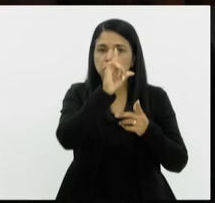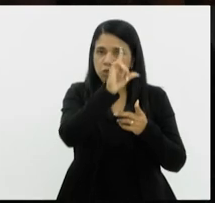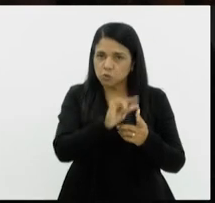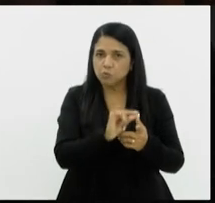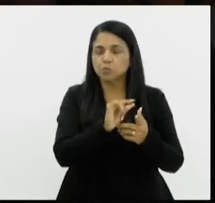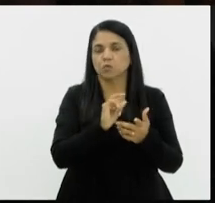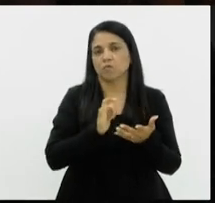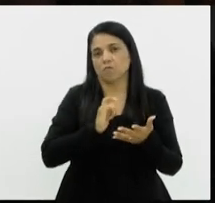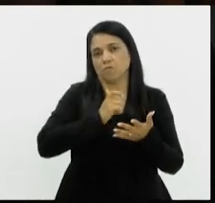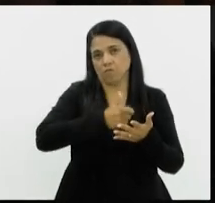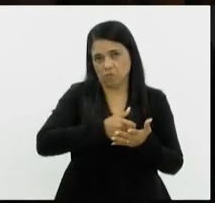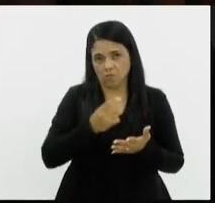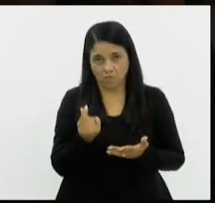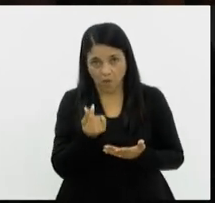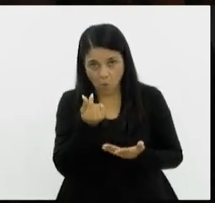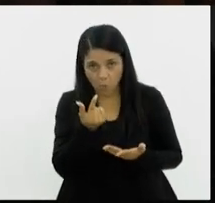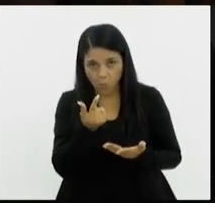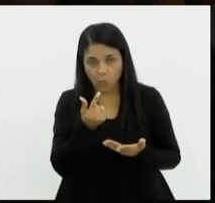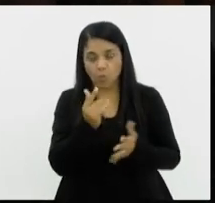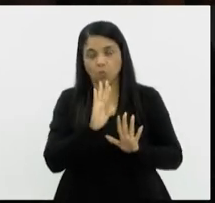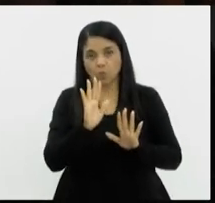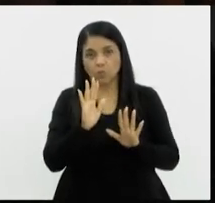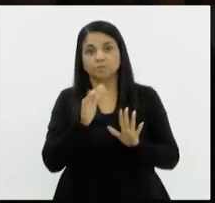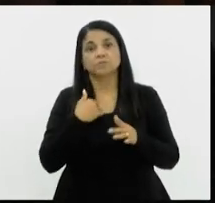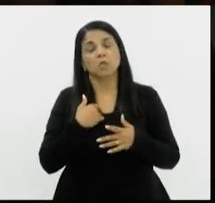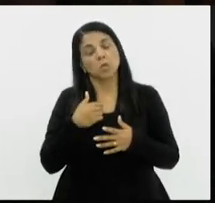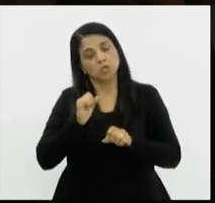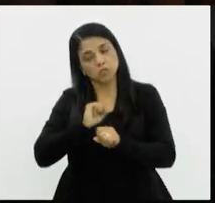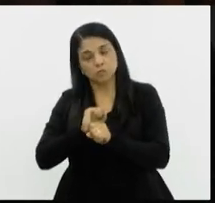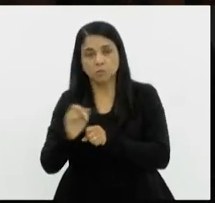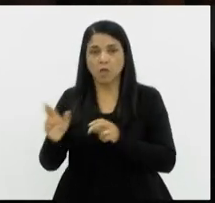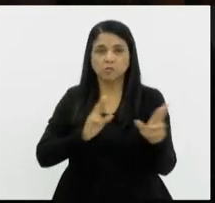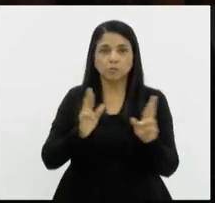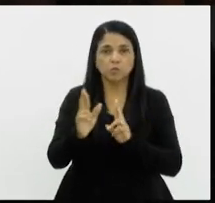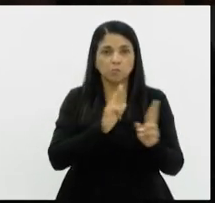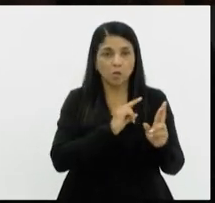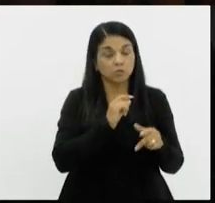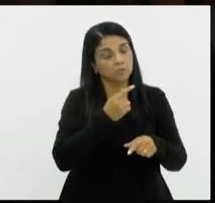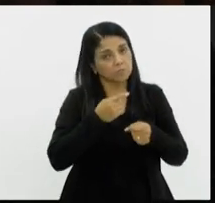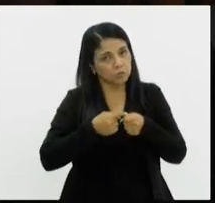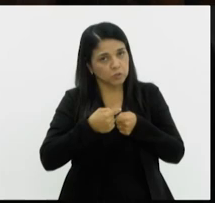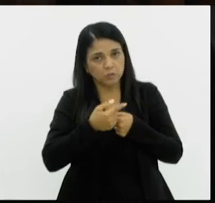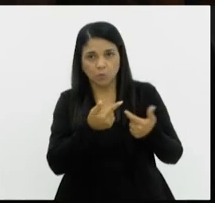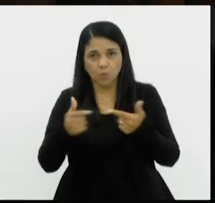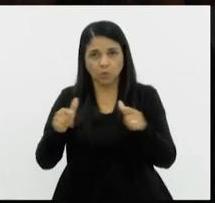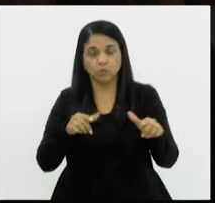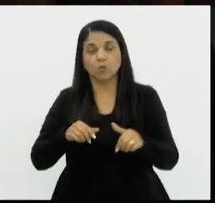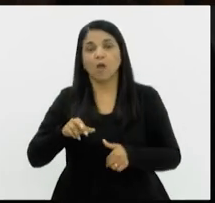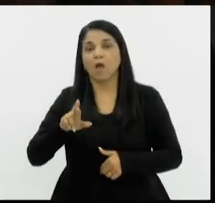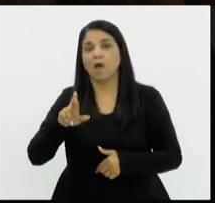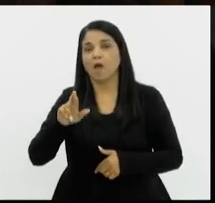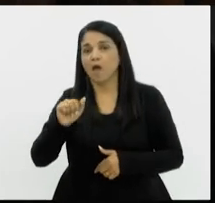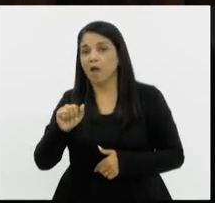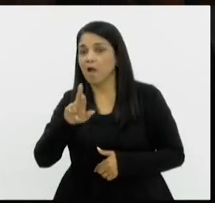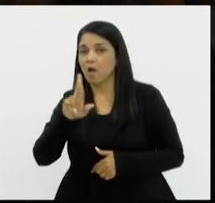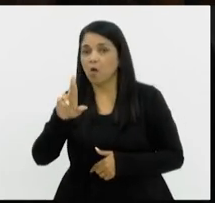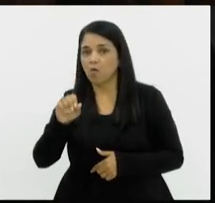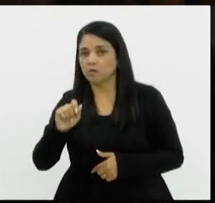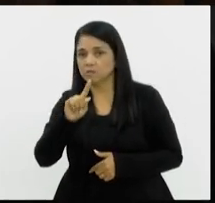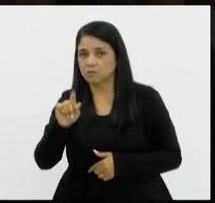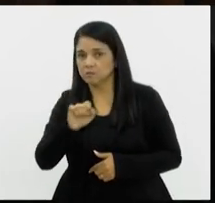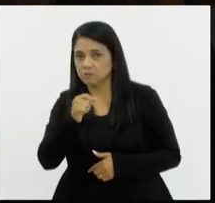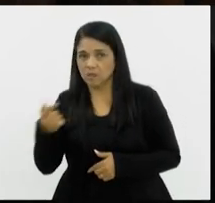agora a resposta de alguns outros municípios, entre eles o de Arrozal e de Piraí.